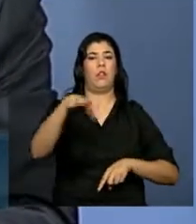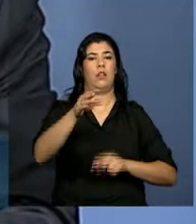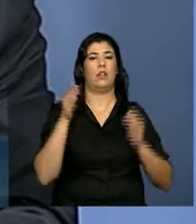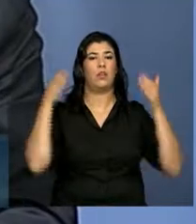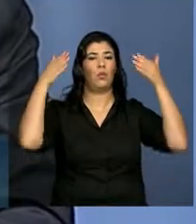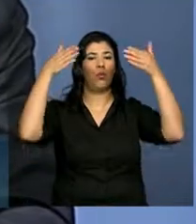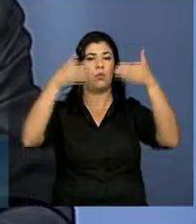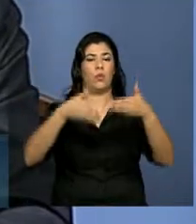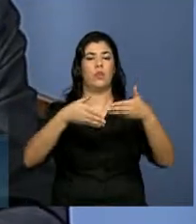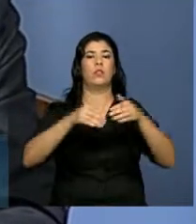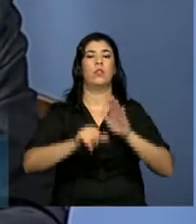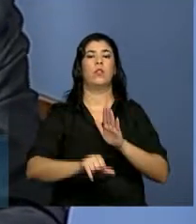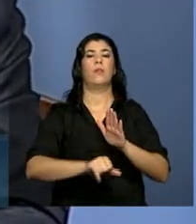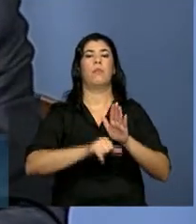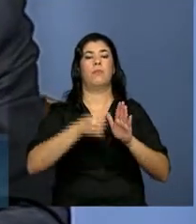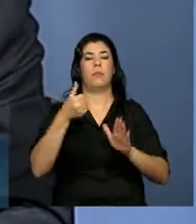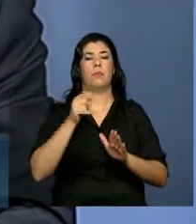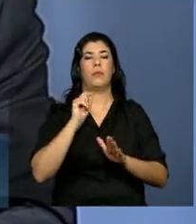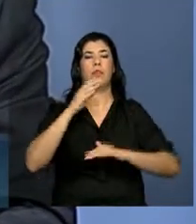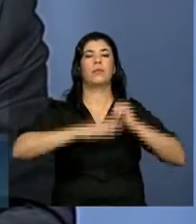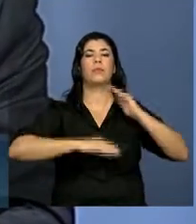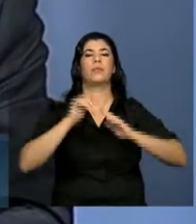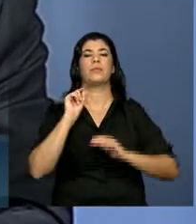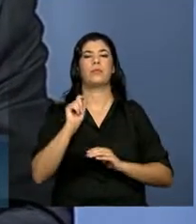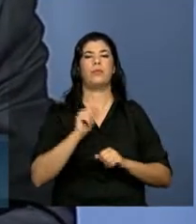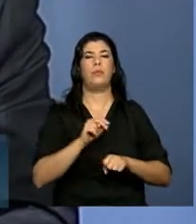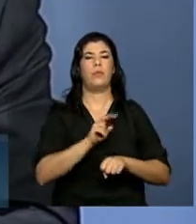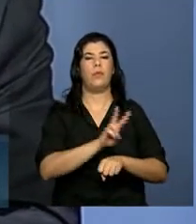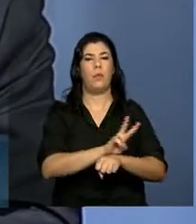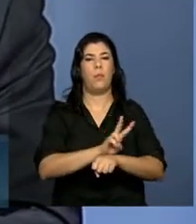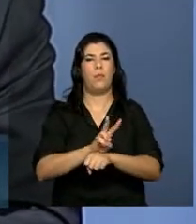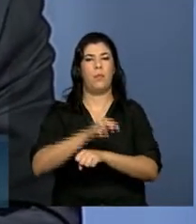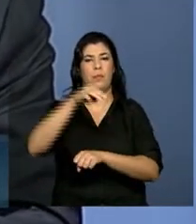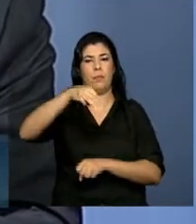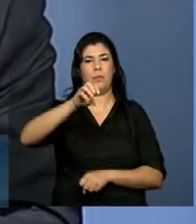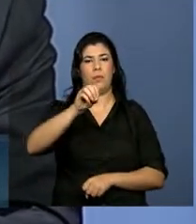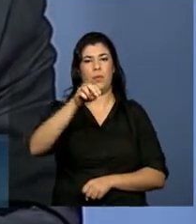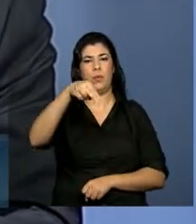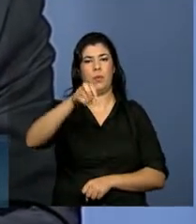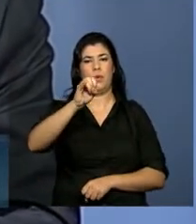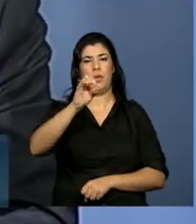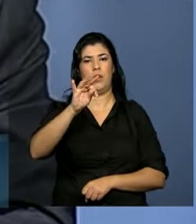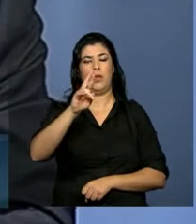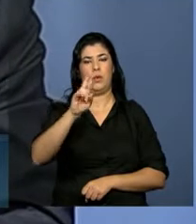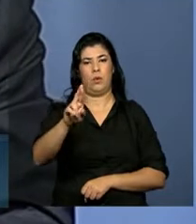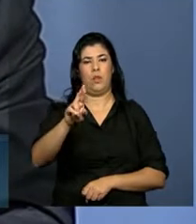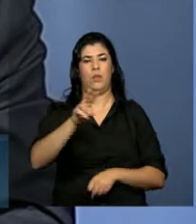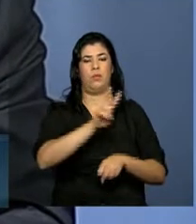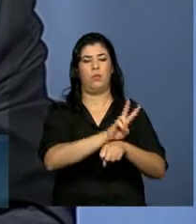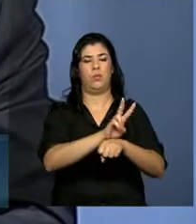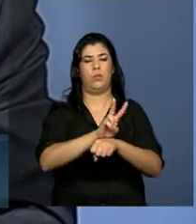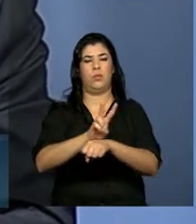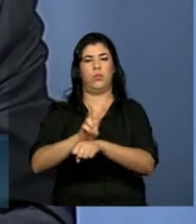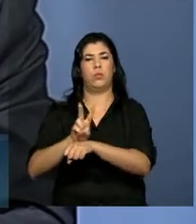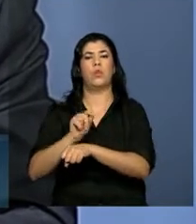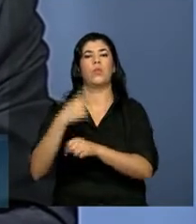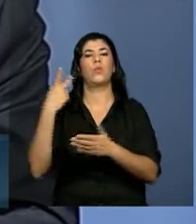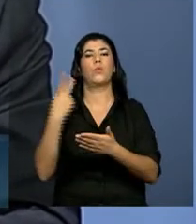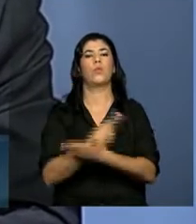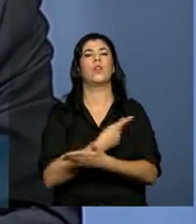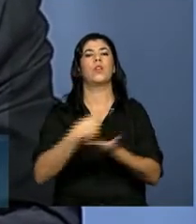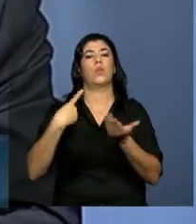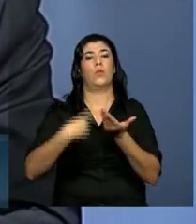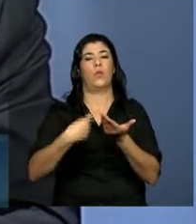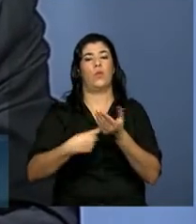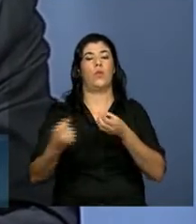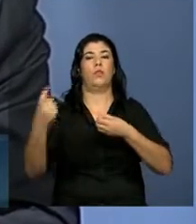atividades. A primeira delas é o monitoramento das disciplinas, do que foi acordado.